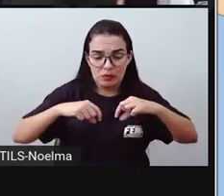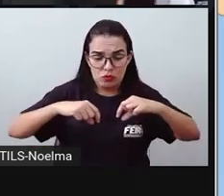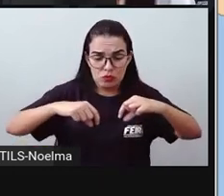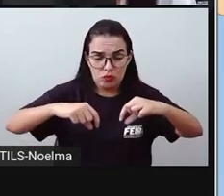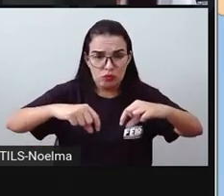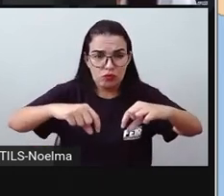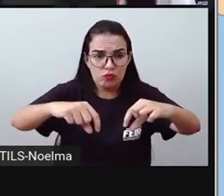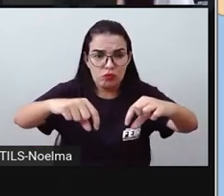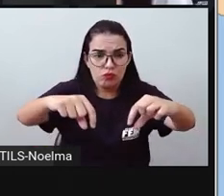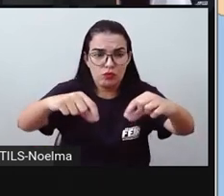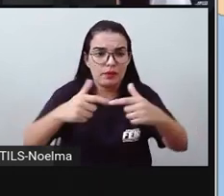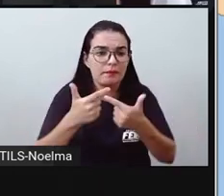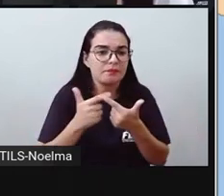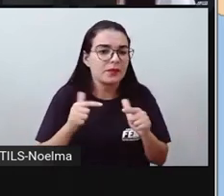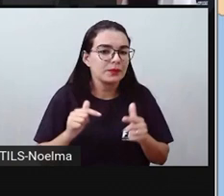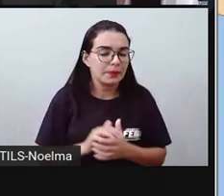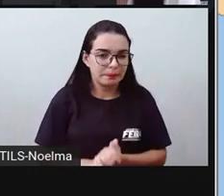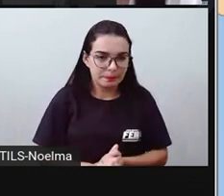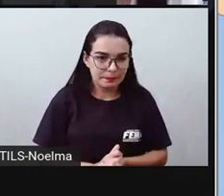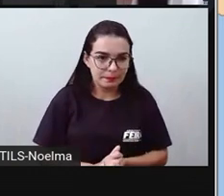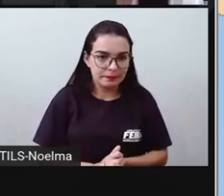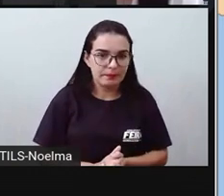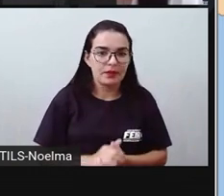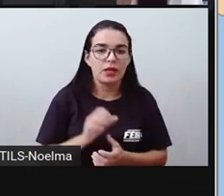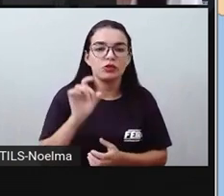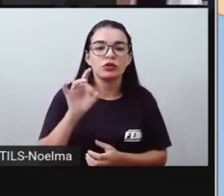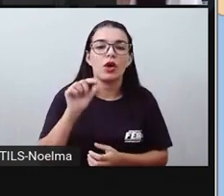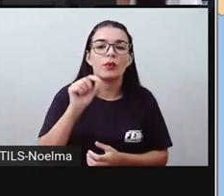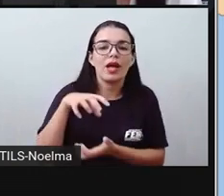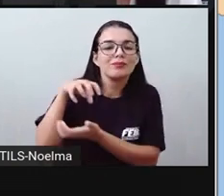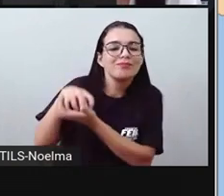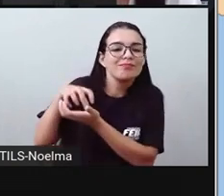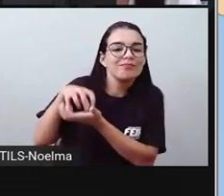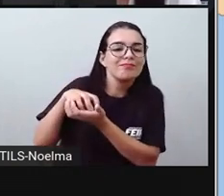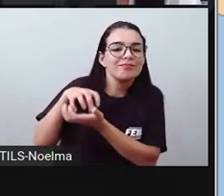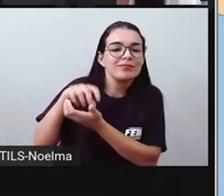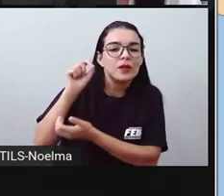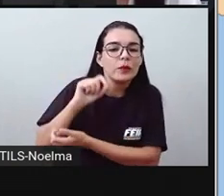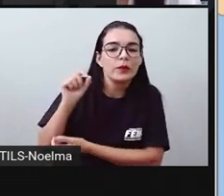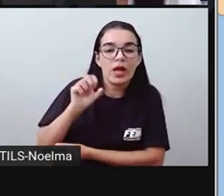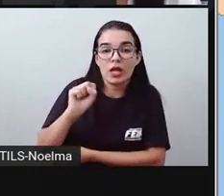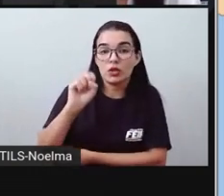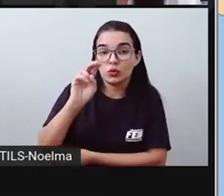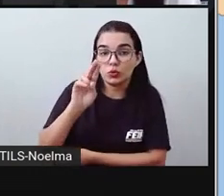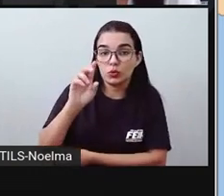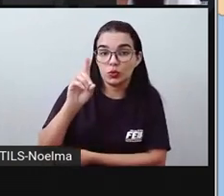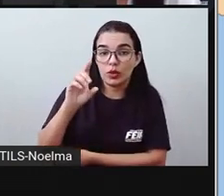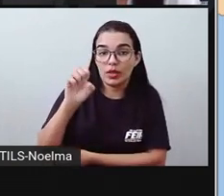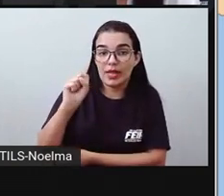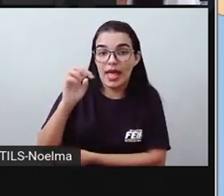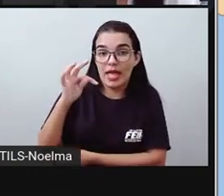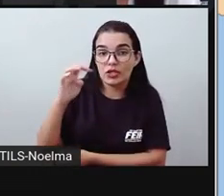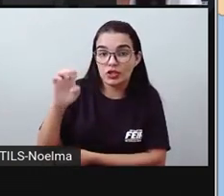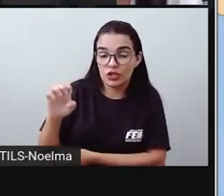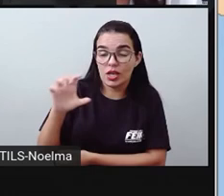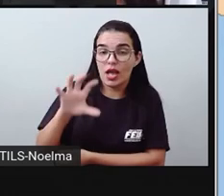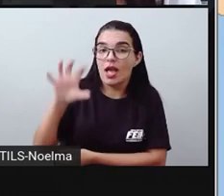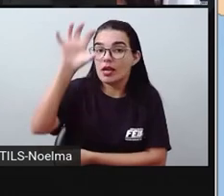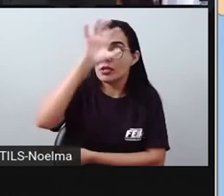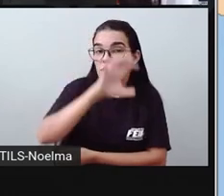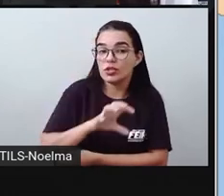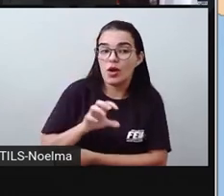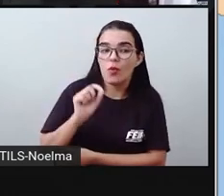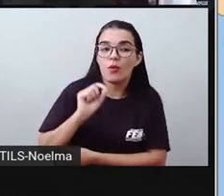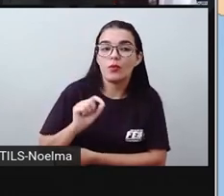que o maior número das ferrovias estão justamente concentrados entre a região sudeste e também a